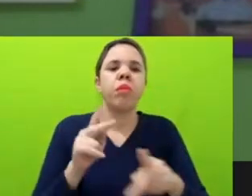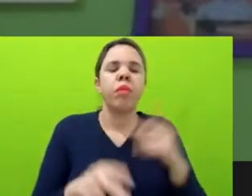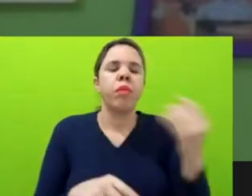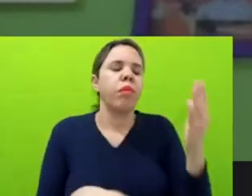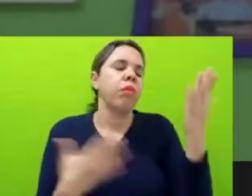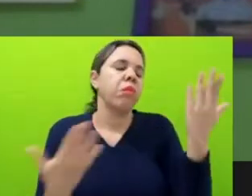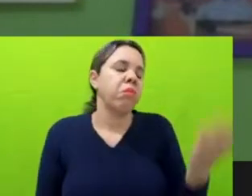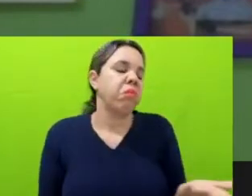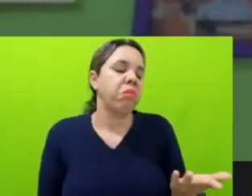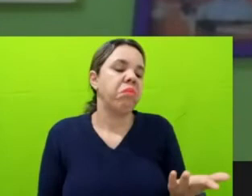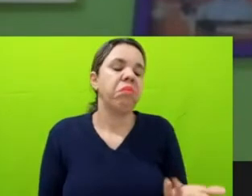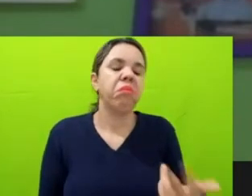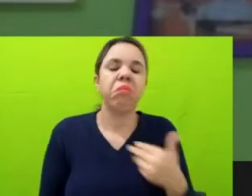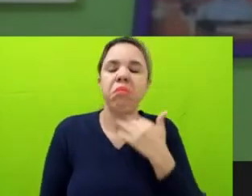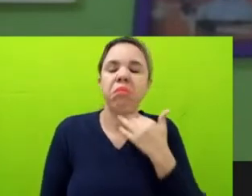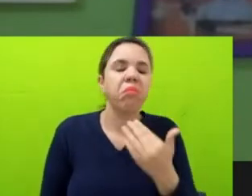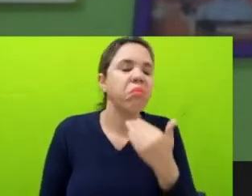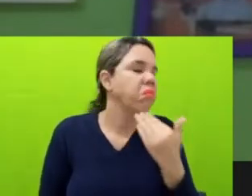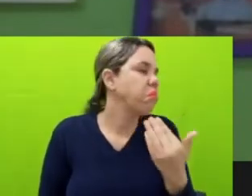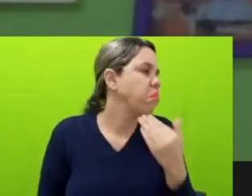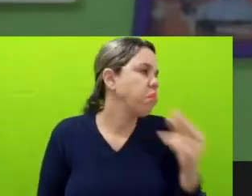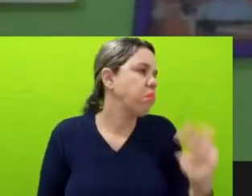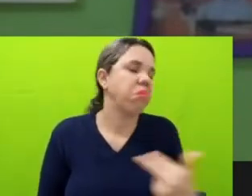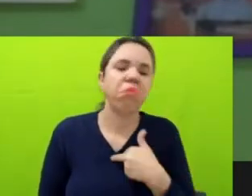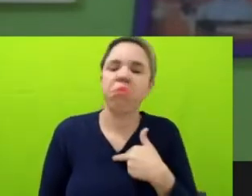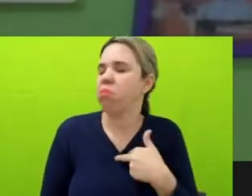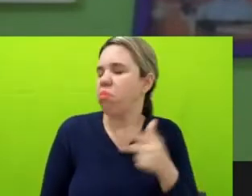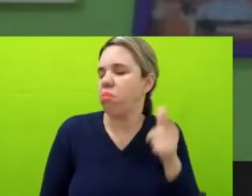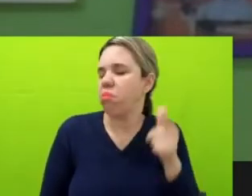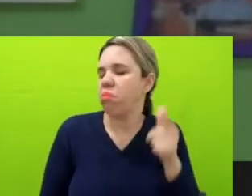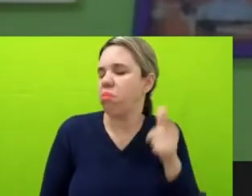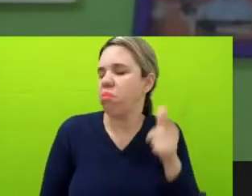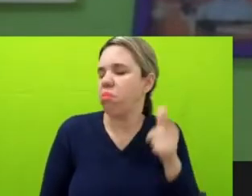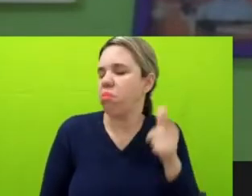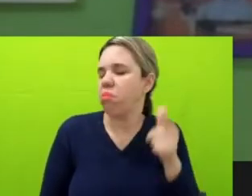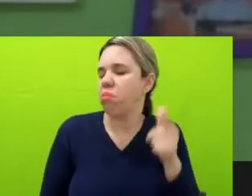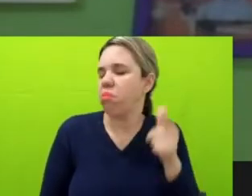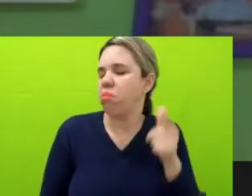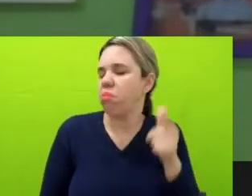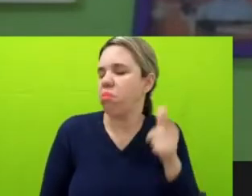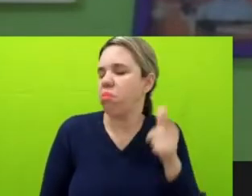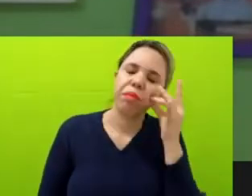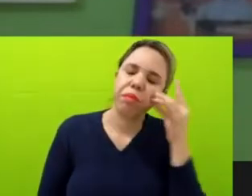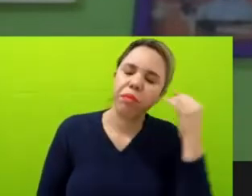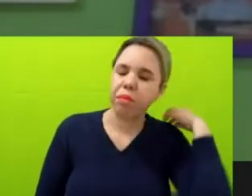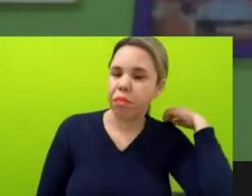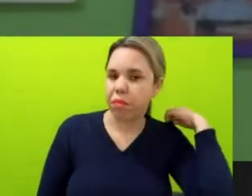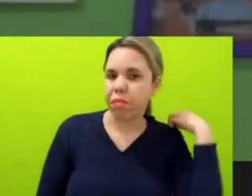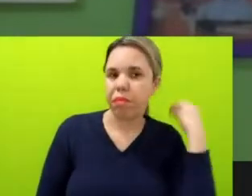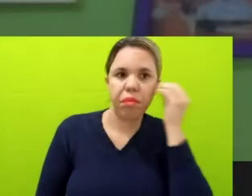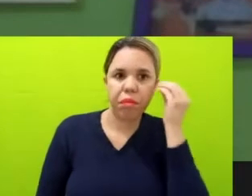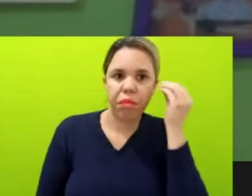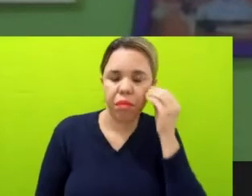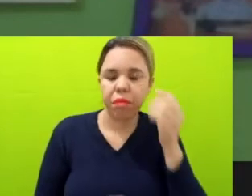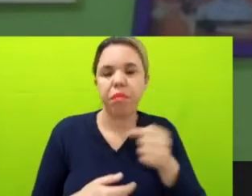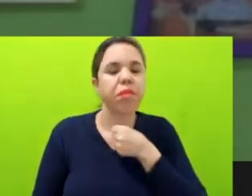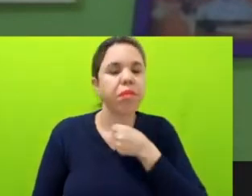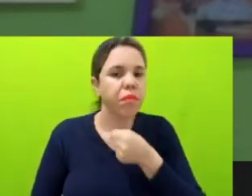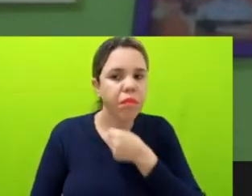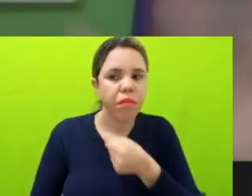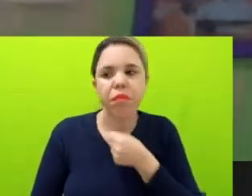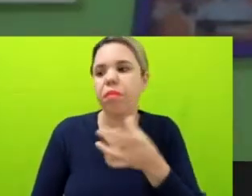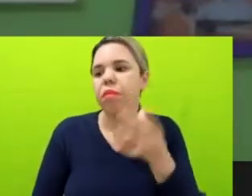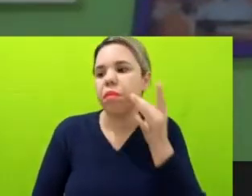tudo, né, e não conseguimos até mesmo ir pessoalmente para tentar uma entrevista, né, presencial, e quando a gente não